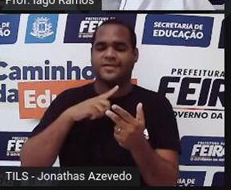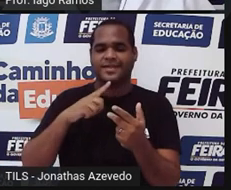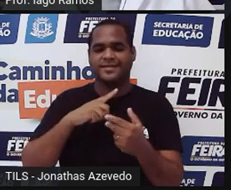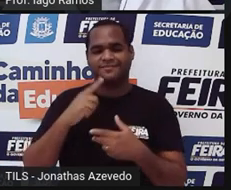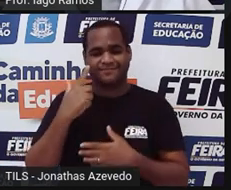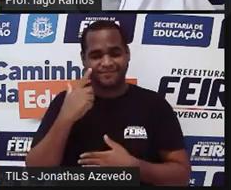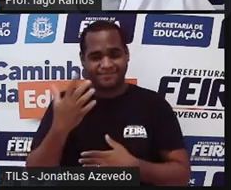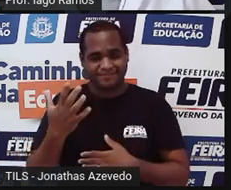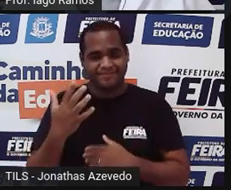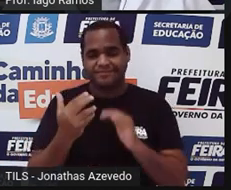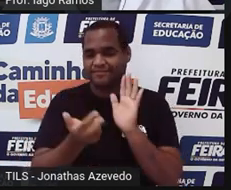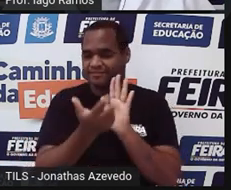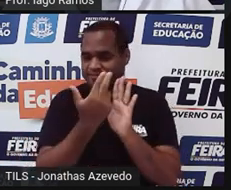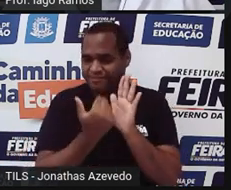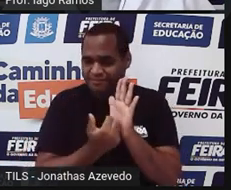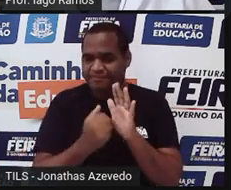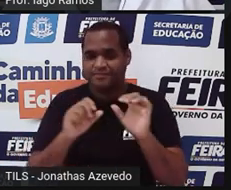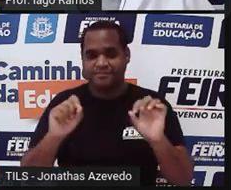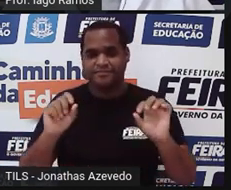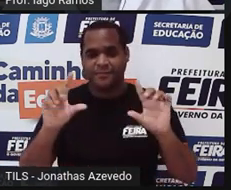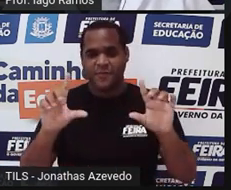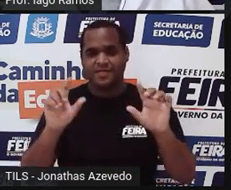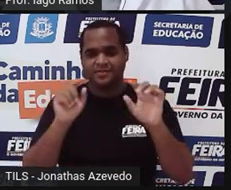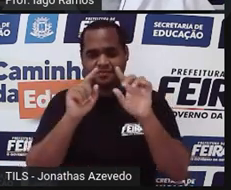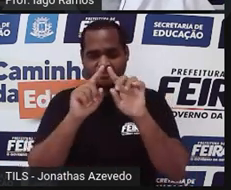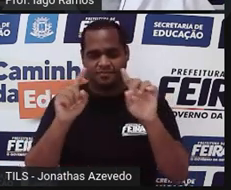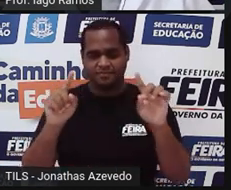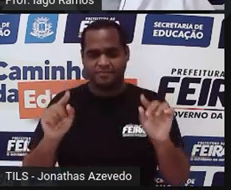Desenho de um quadrado aqui, que seria o formato original.